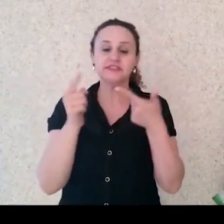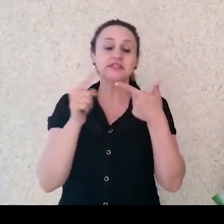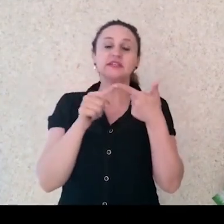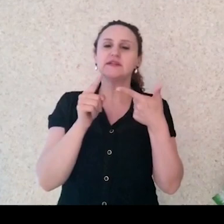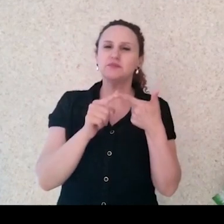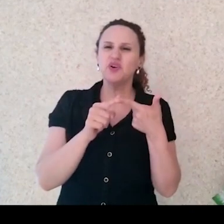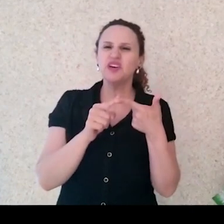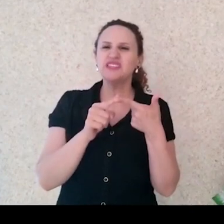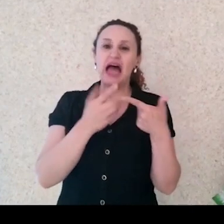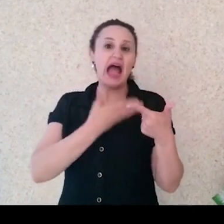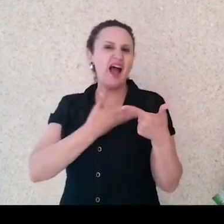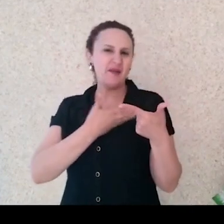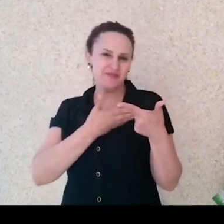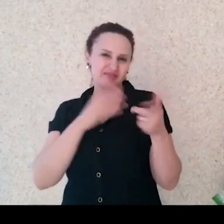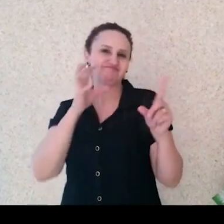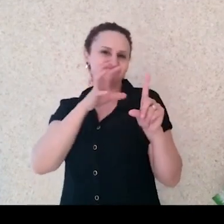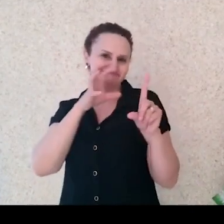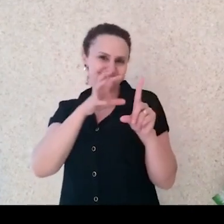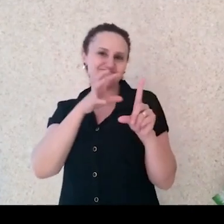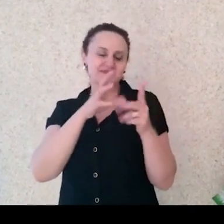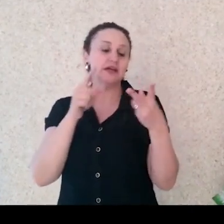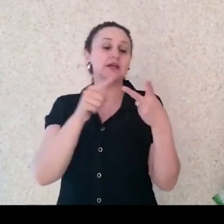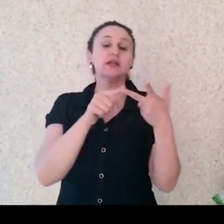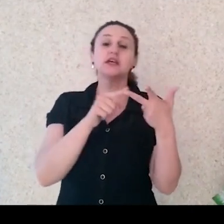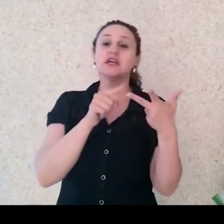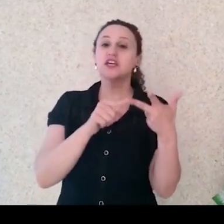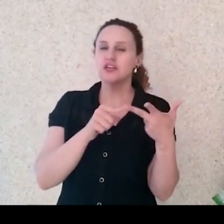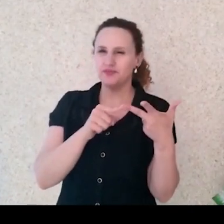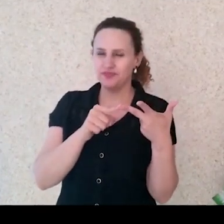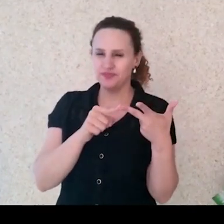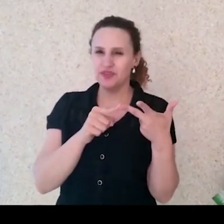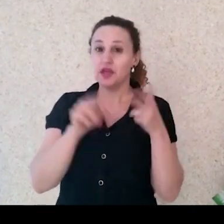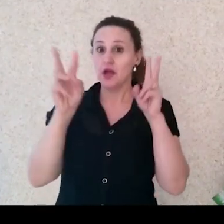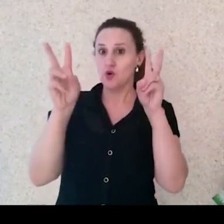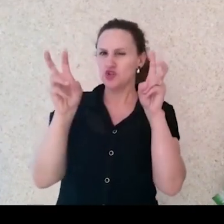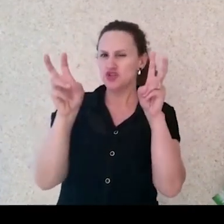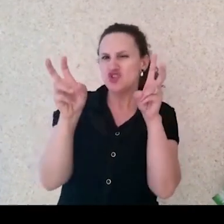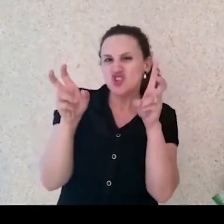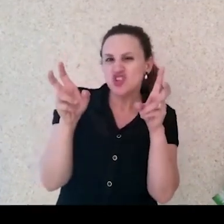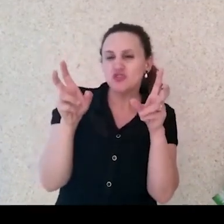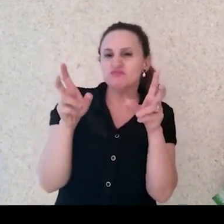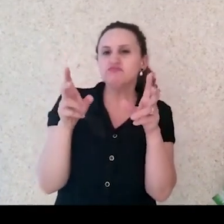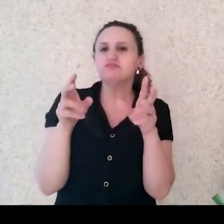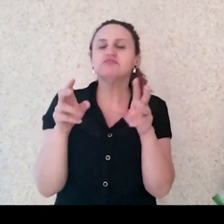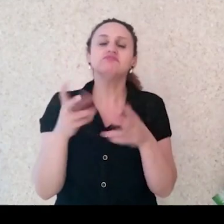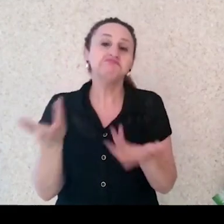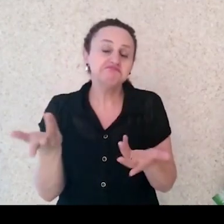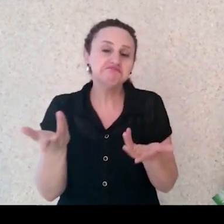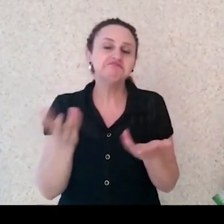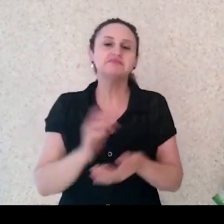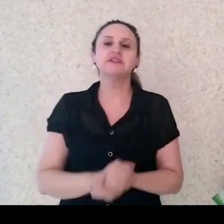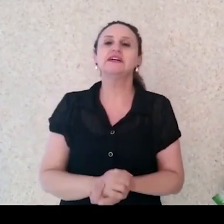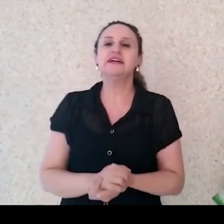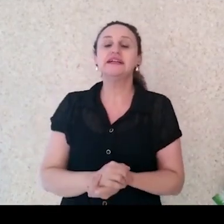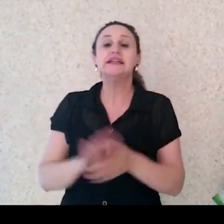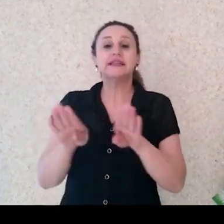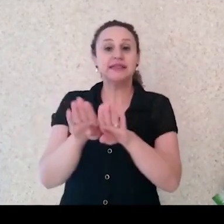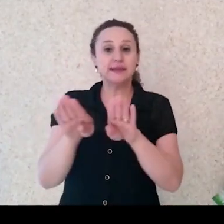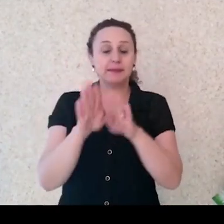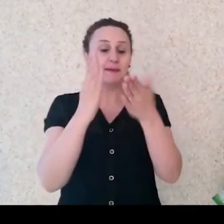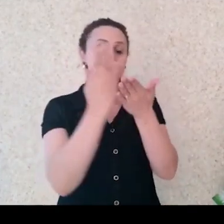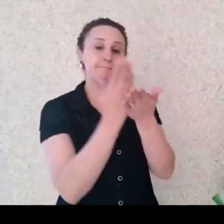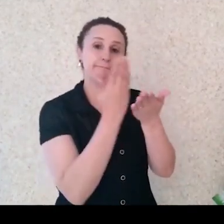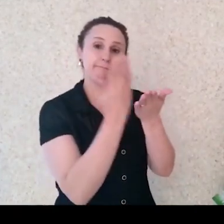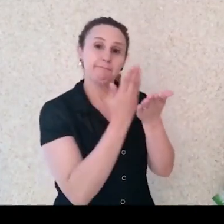dicas de um amigo. Depois, em terceiro lugar, o título, se o título é atrativo ou não. A capa influencia principalmente o